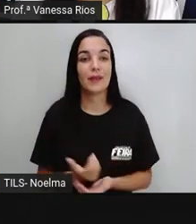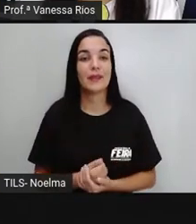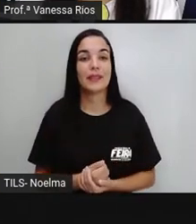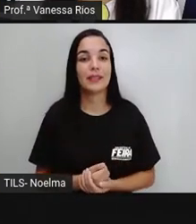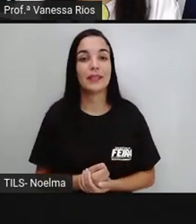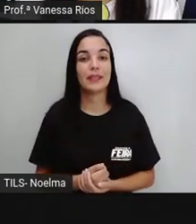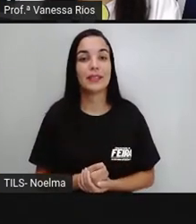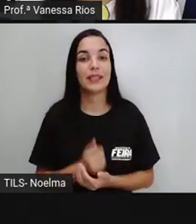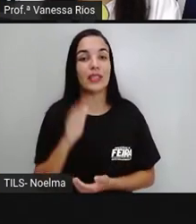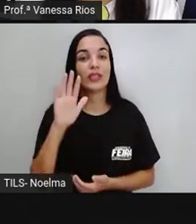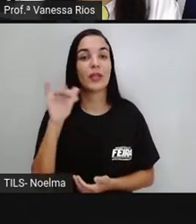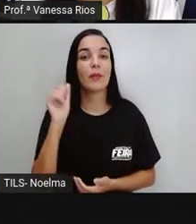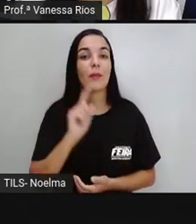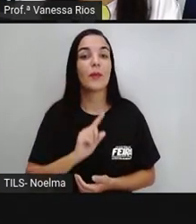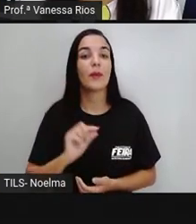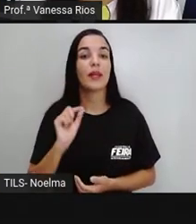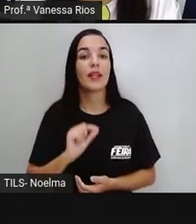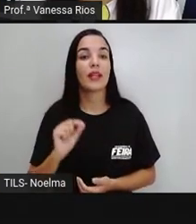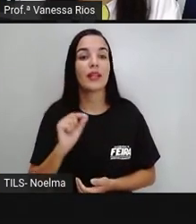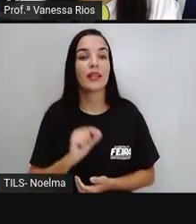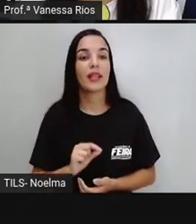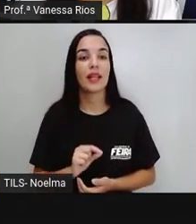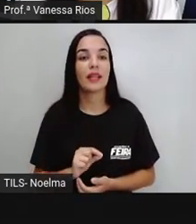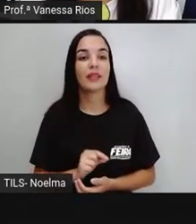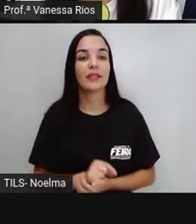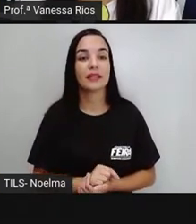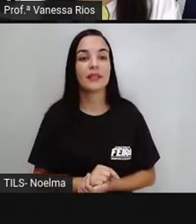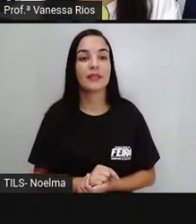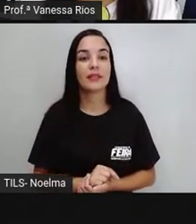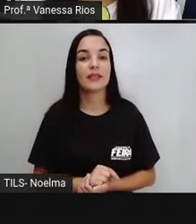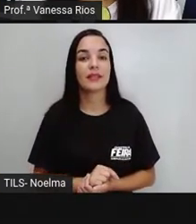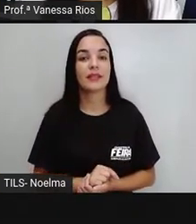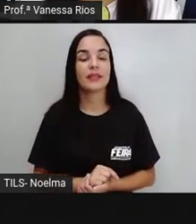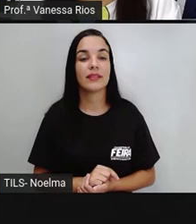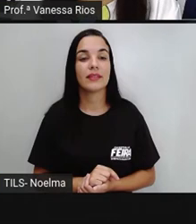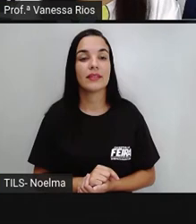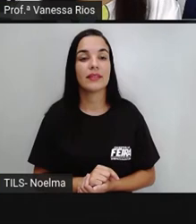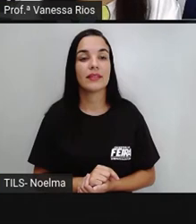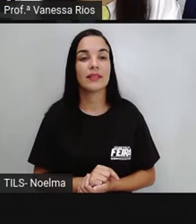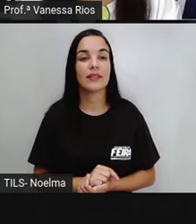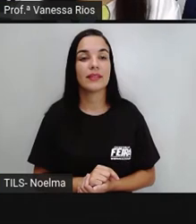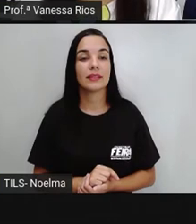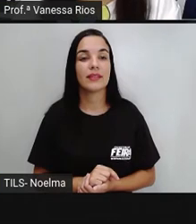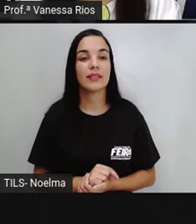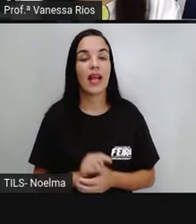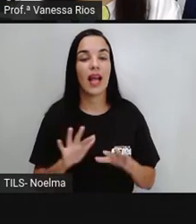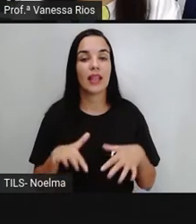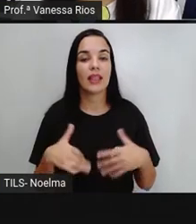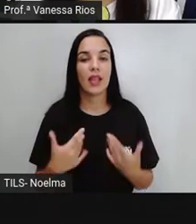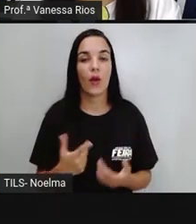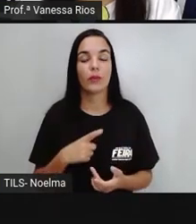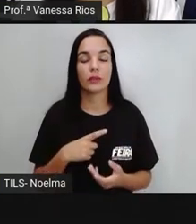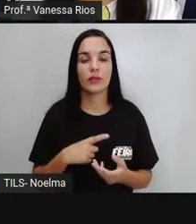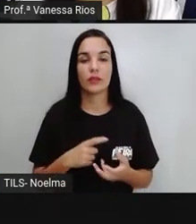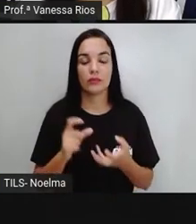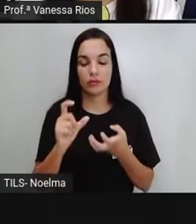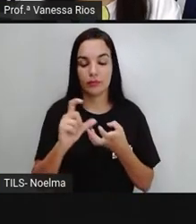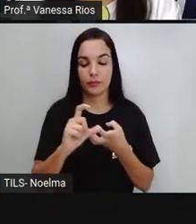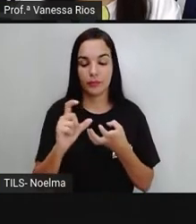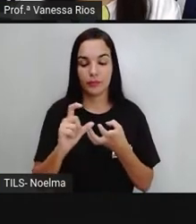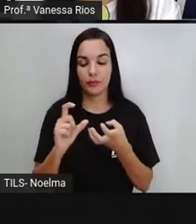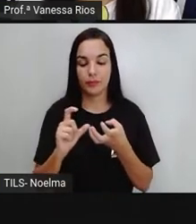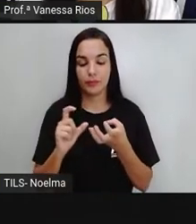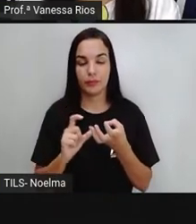de quê? De sílaba tônica. Como é chamada a palavra quando a sílaba